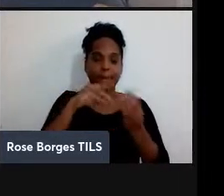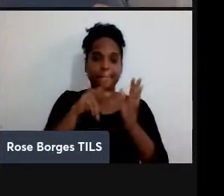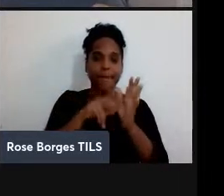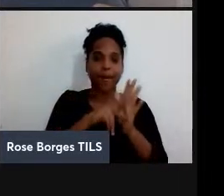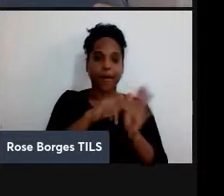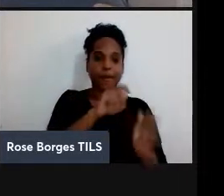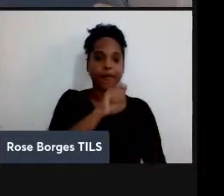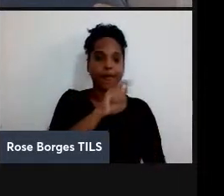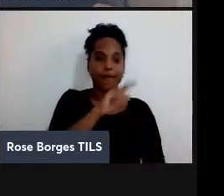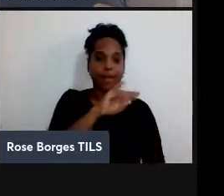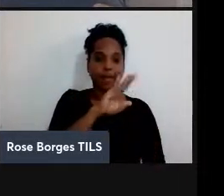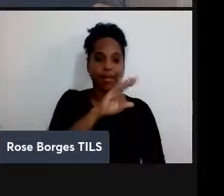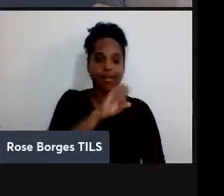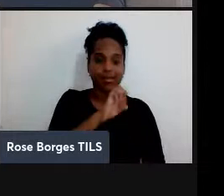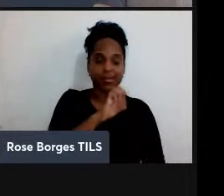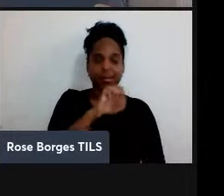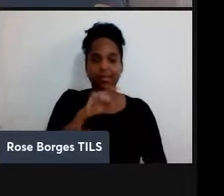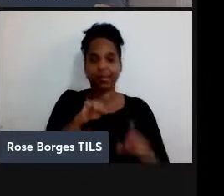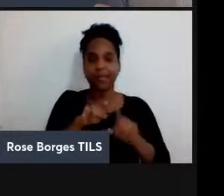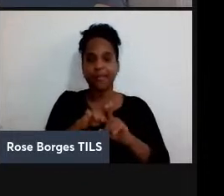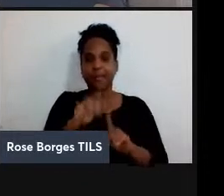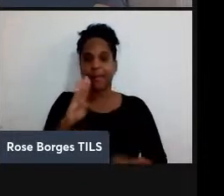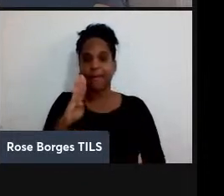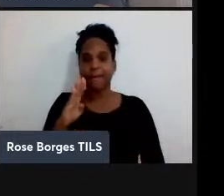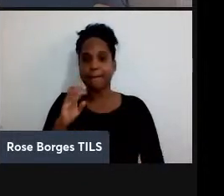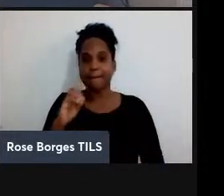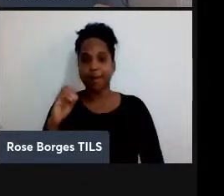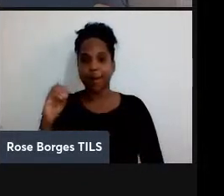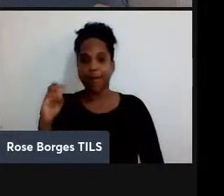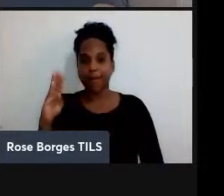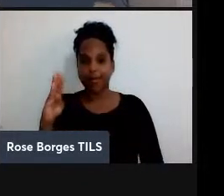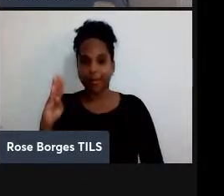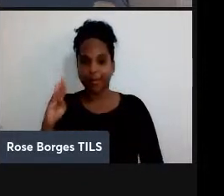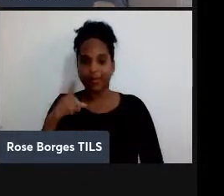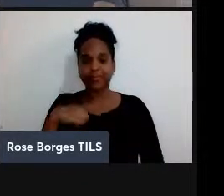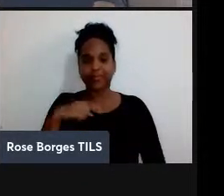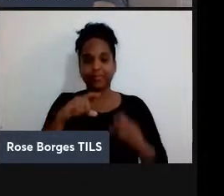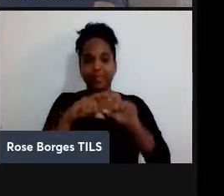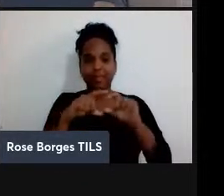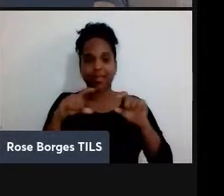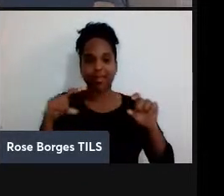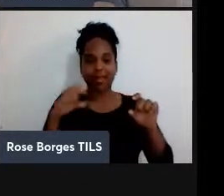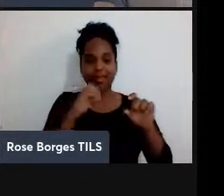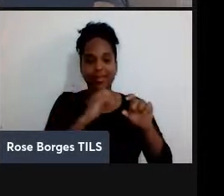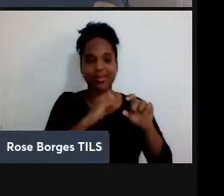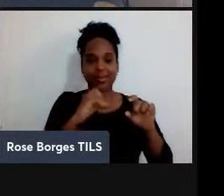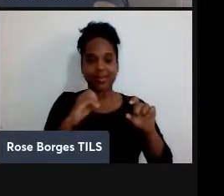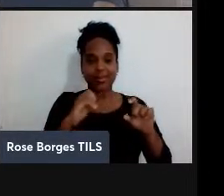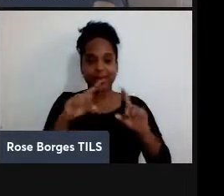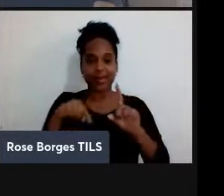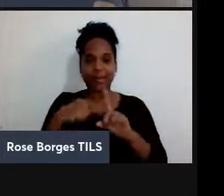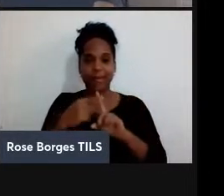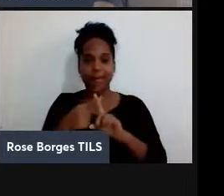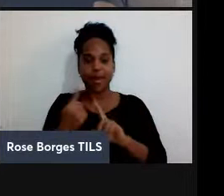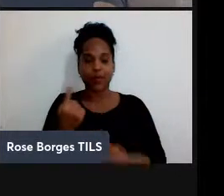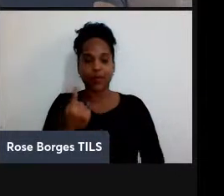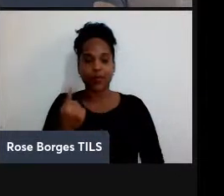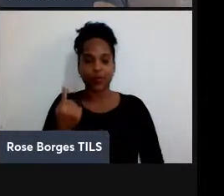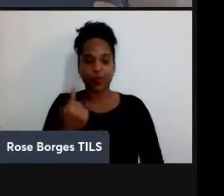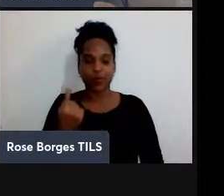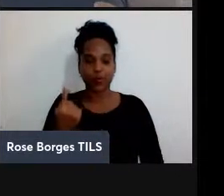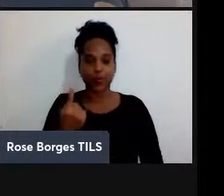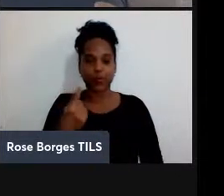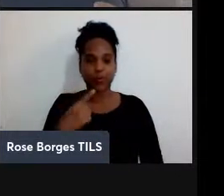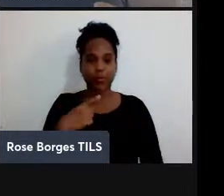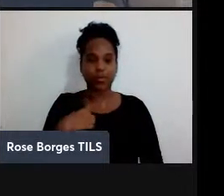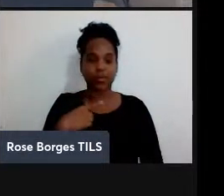estado aqui, esse estado emaranhado, 0,0 mais 1, entre Alice e Bob. E agora, o que a Alice faz? Ela tem o par emaranhado